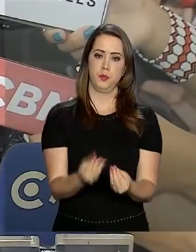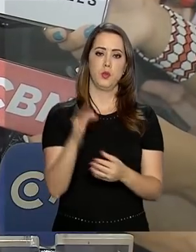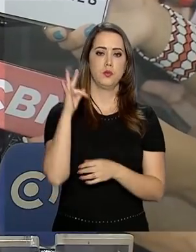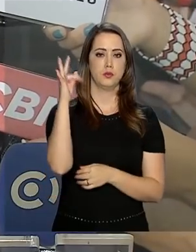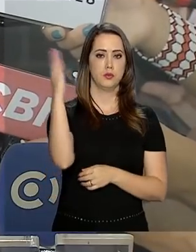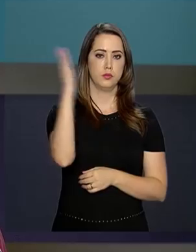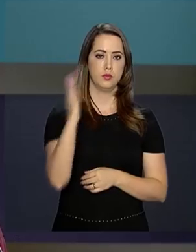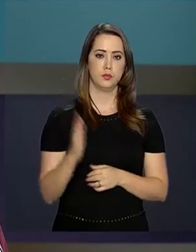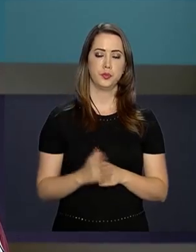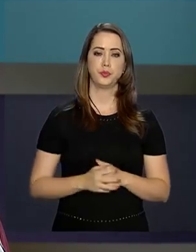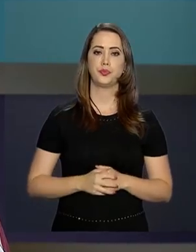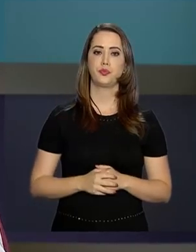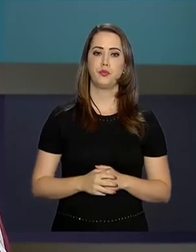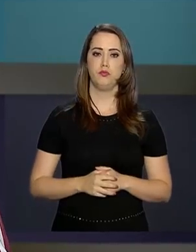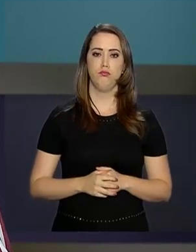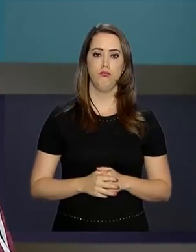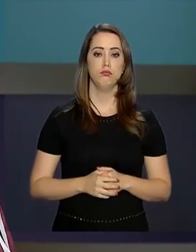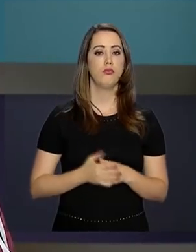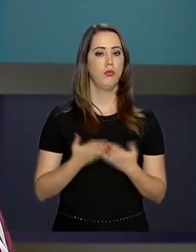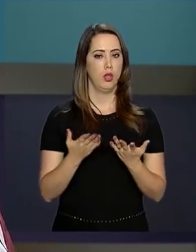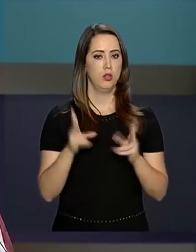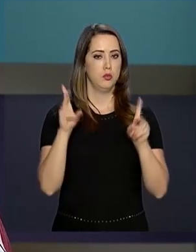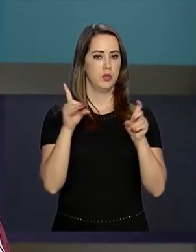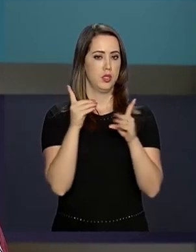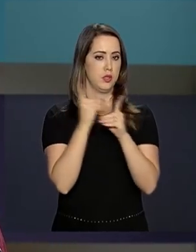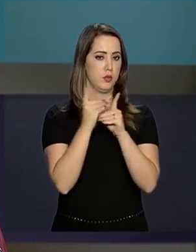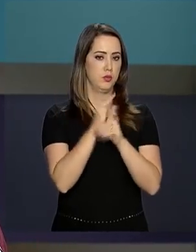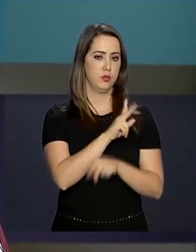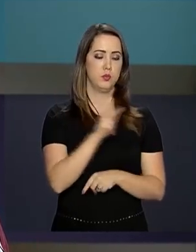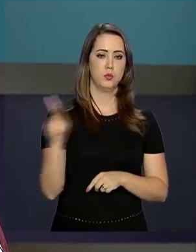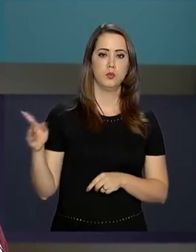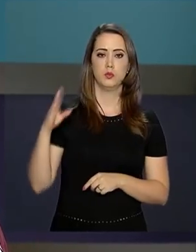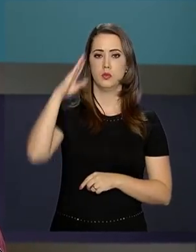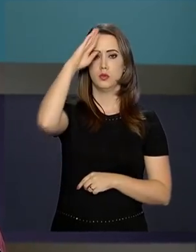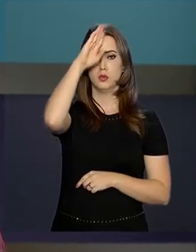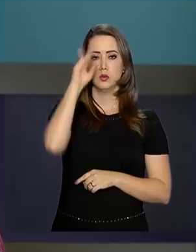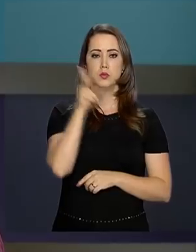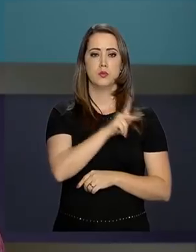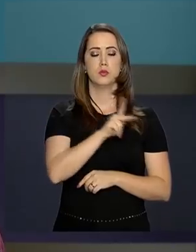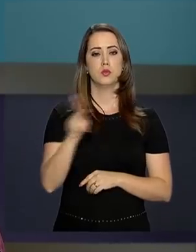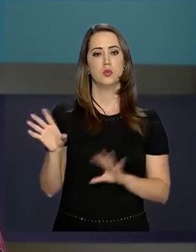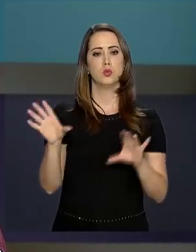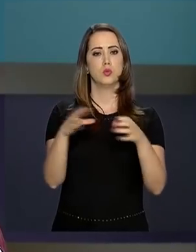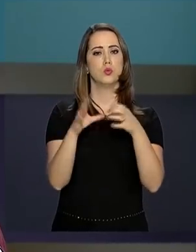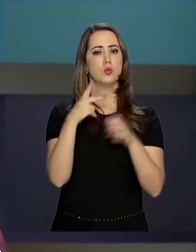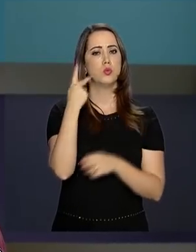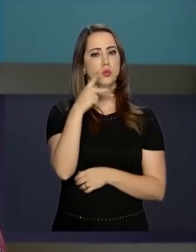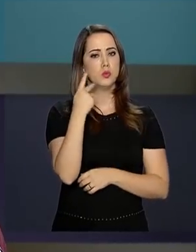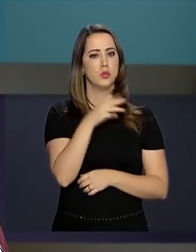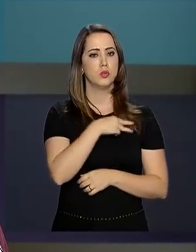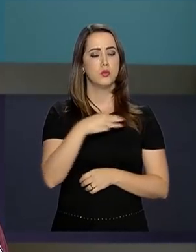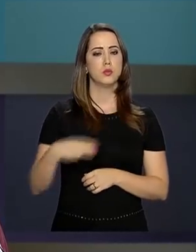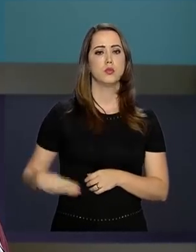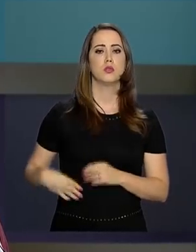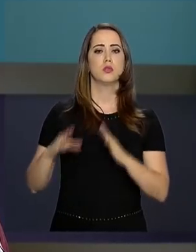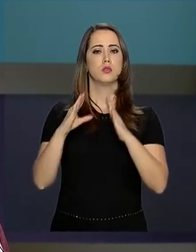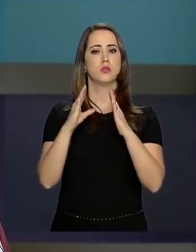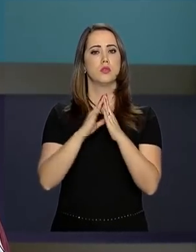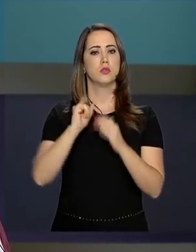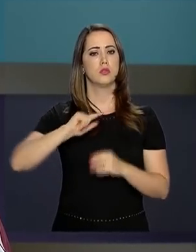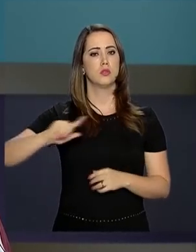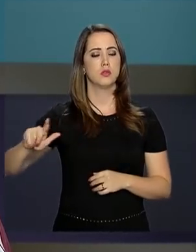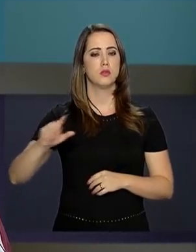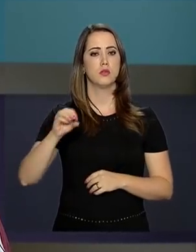futuro do Brasil. E sobre esse encontro do presidente Bolsonaro com presidentes de partidos, o ministro